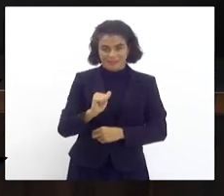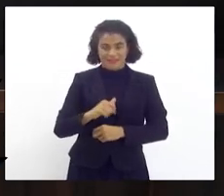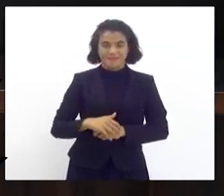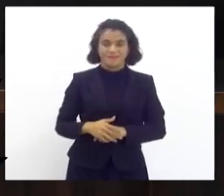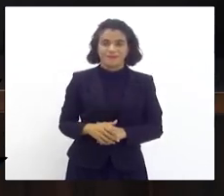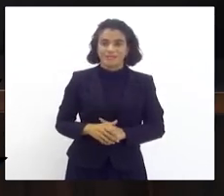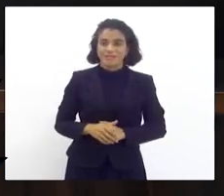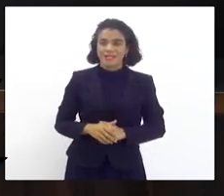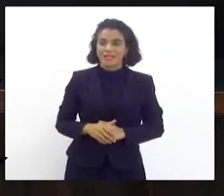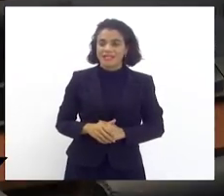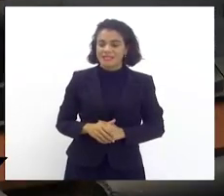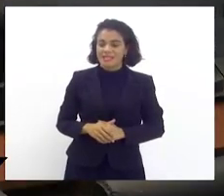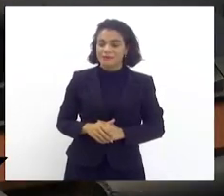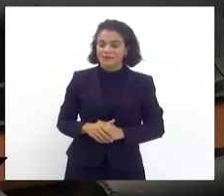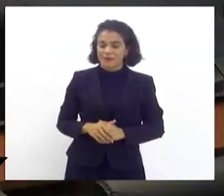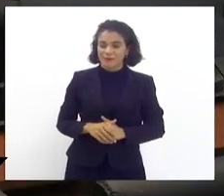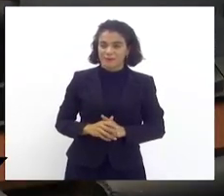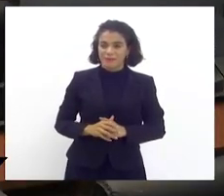inicial. Muito obrigado.